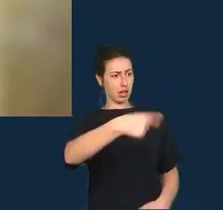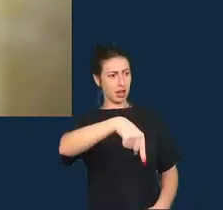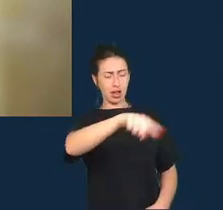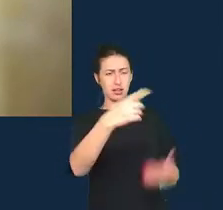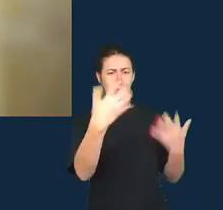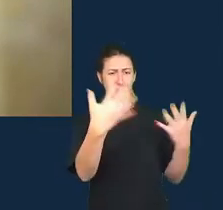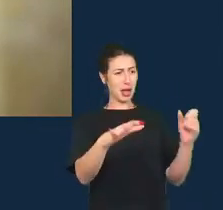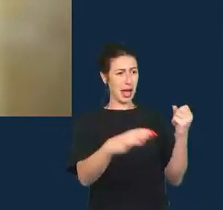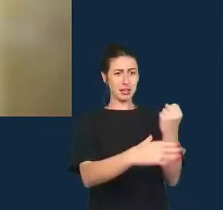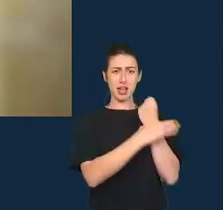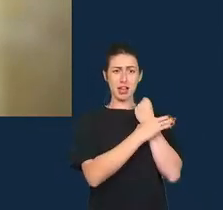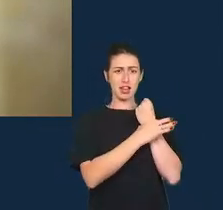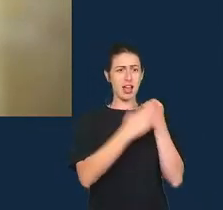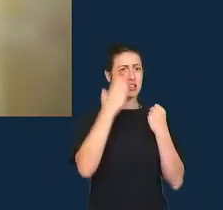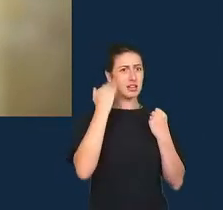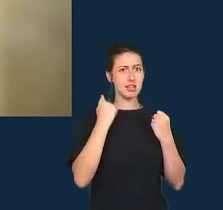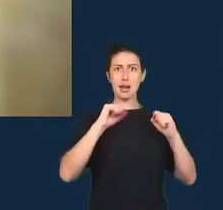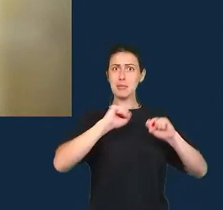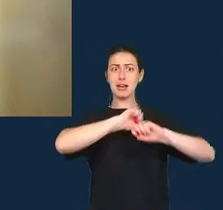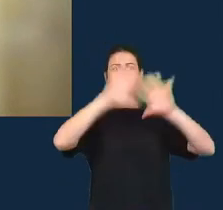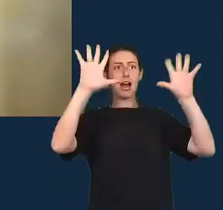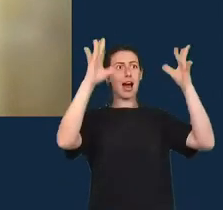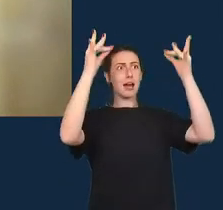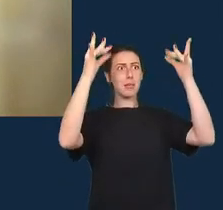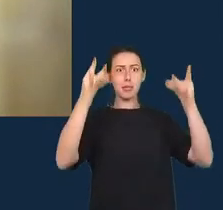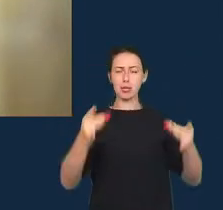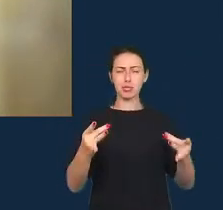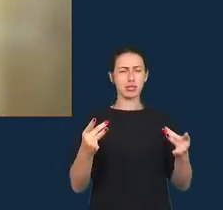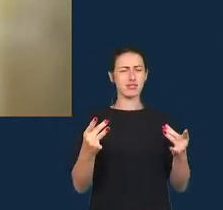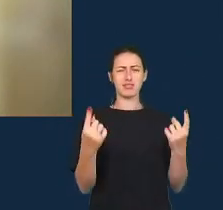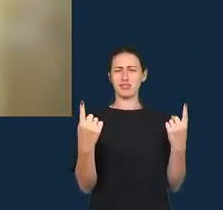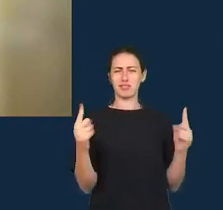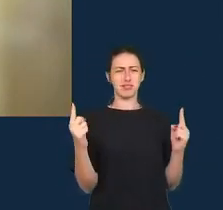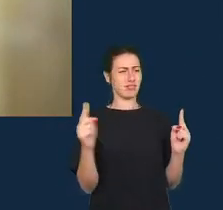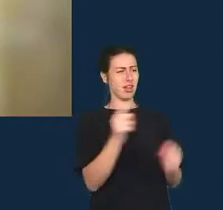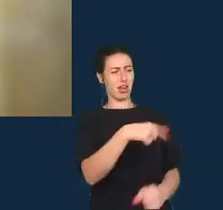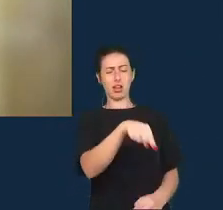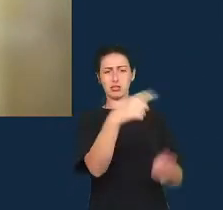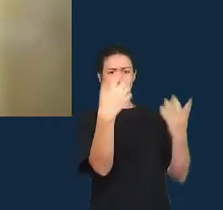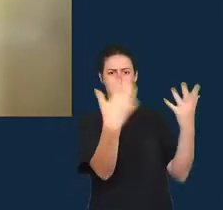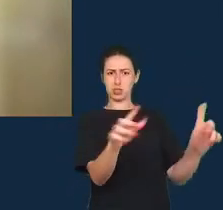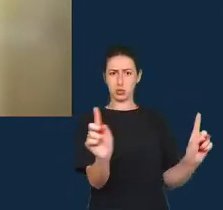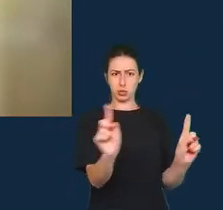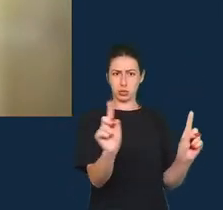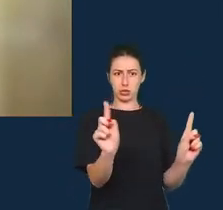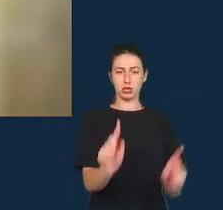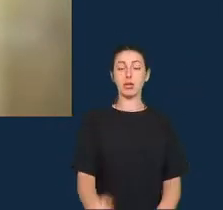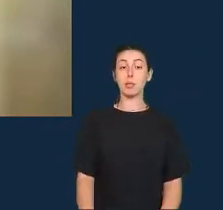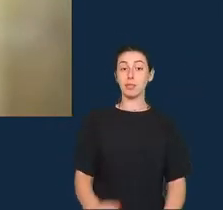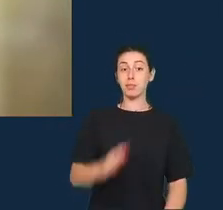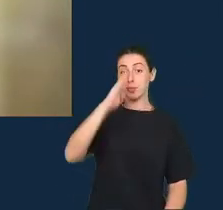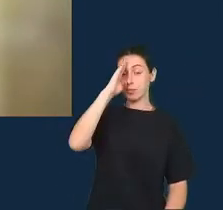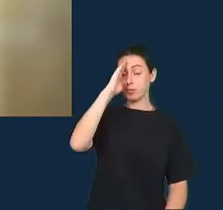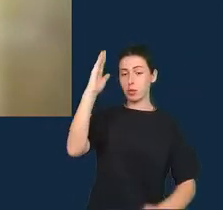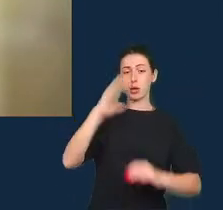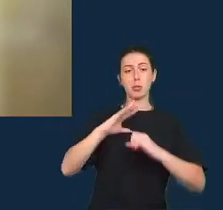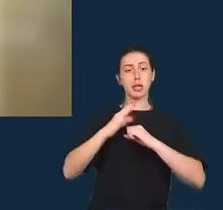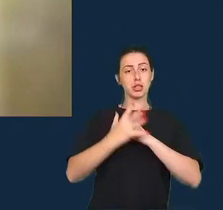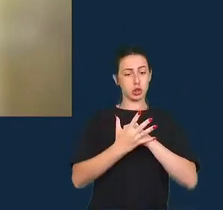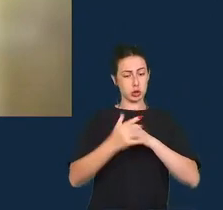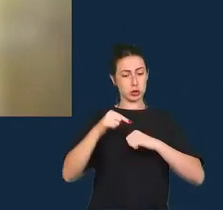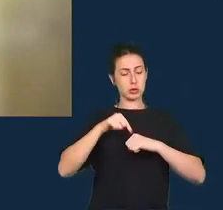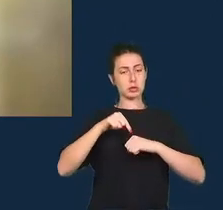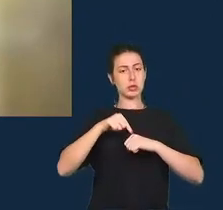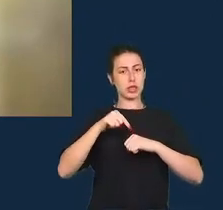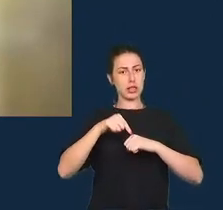a gente viu muito disso especialmente como isso alimenta a desinformação